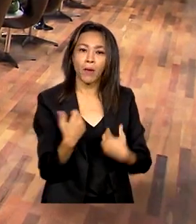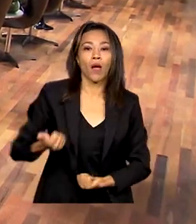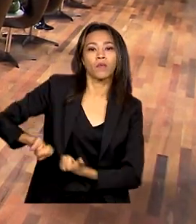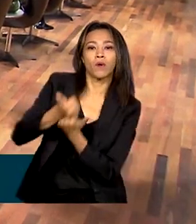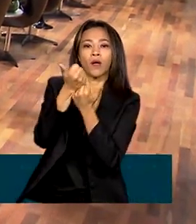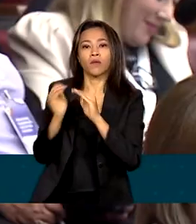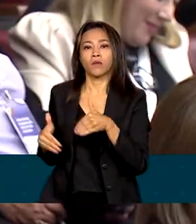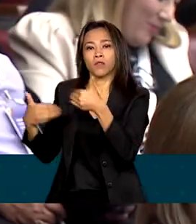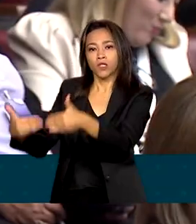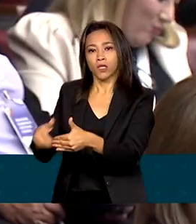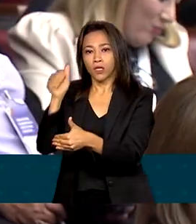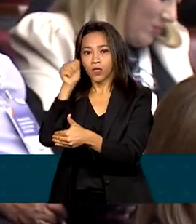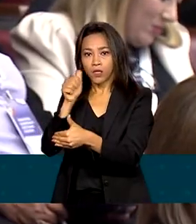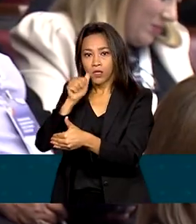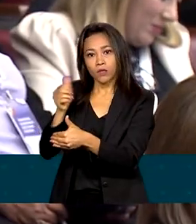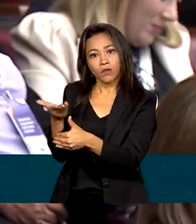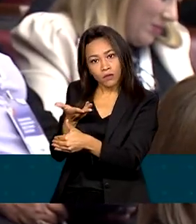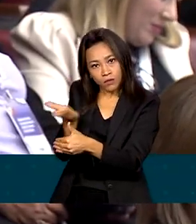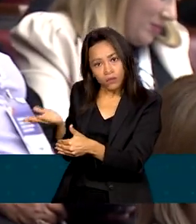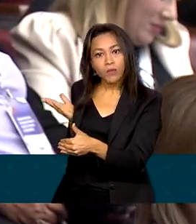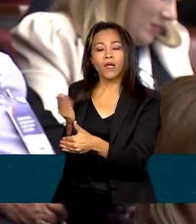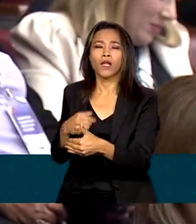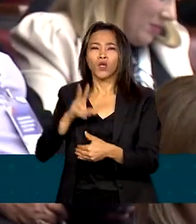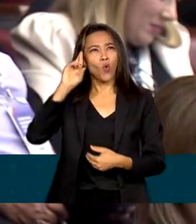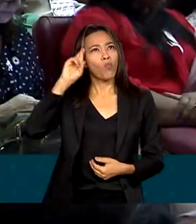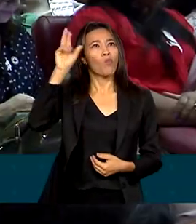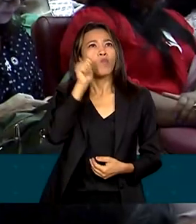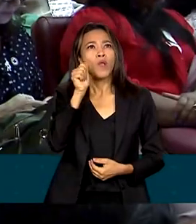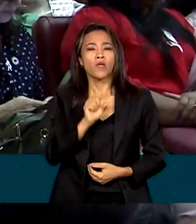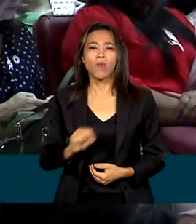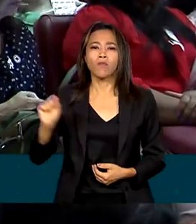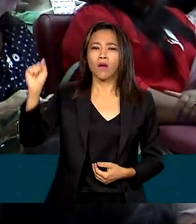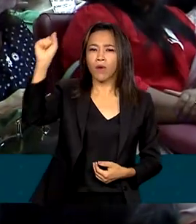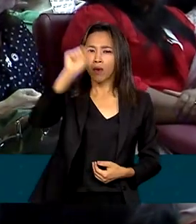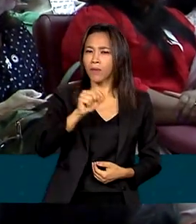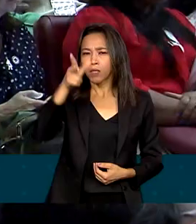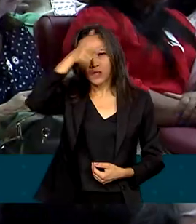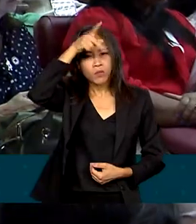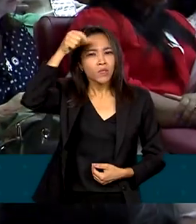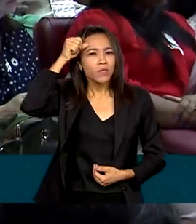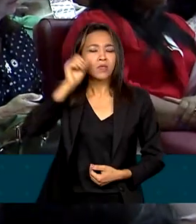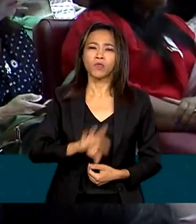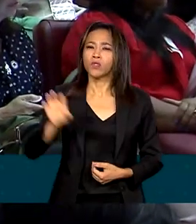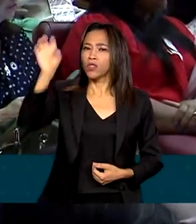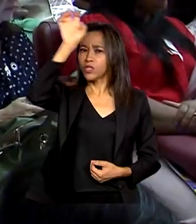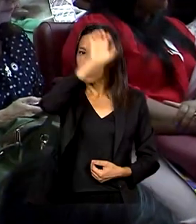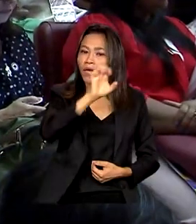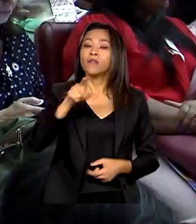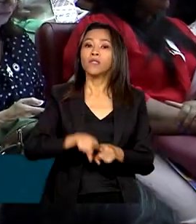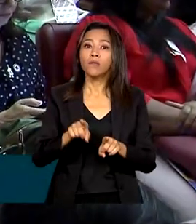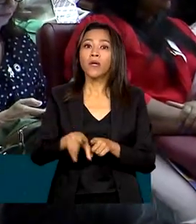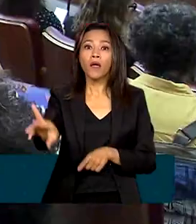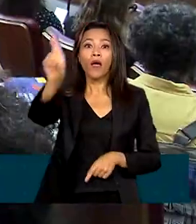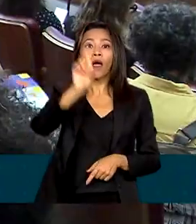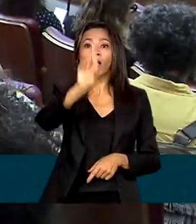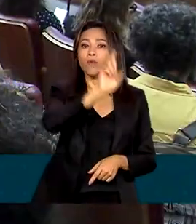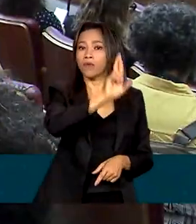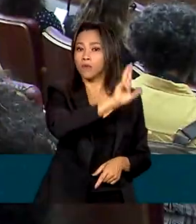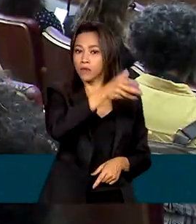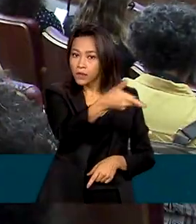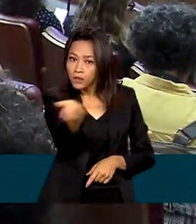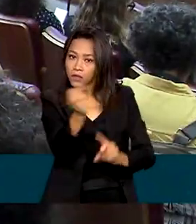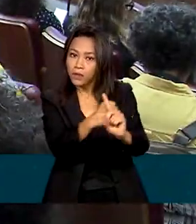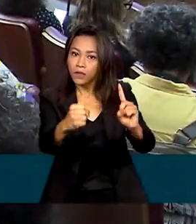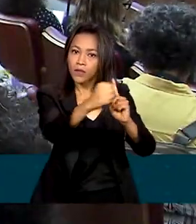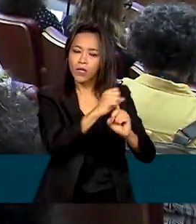das Mulheres com as gestoras estaduais e municipais e representantes de entidades da sociedade civil. No primeiro